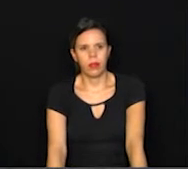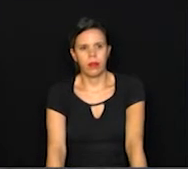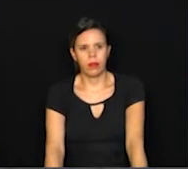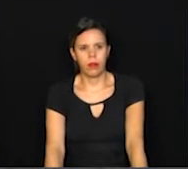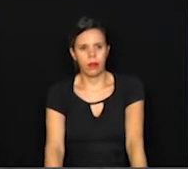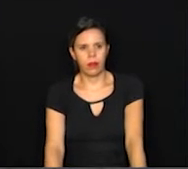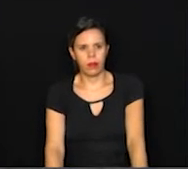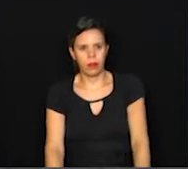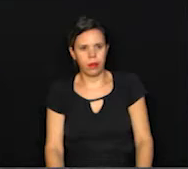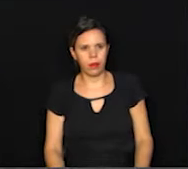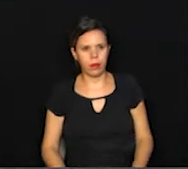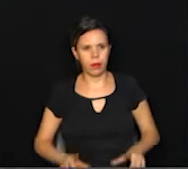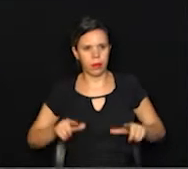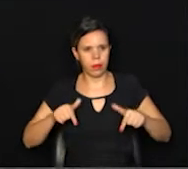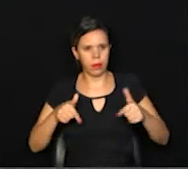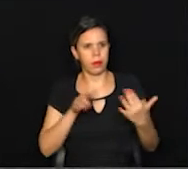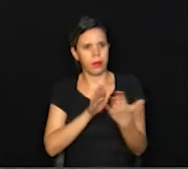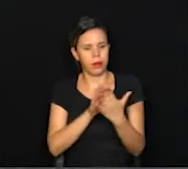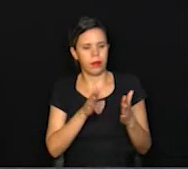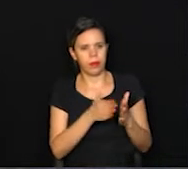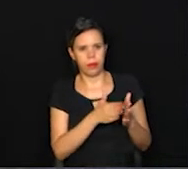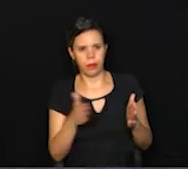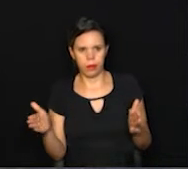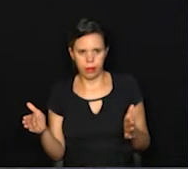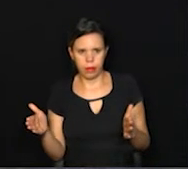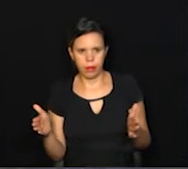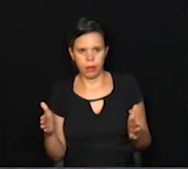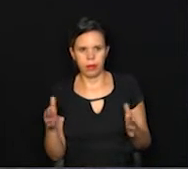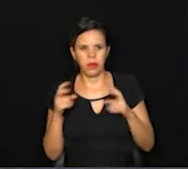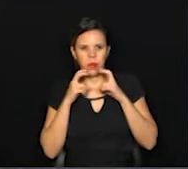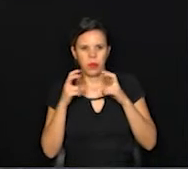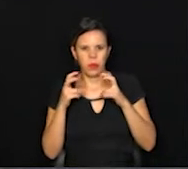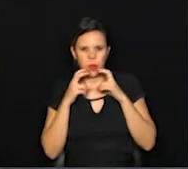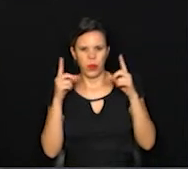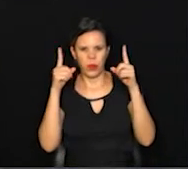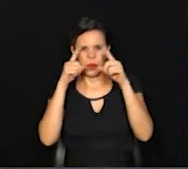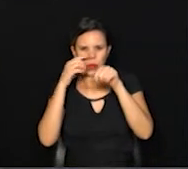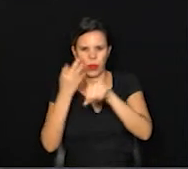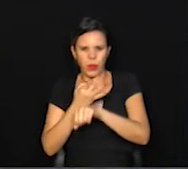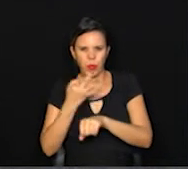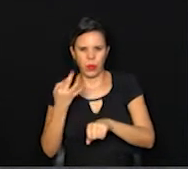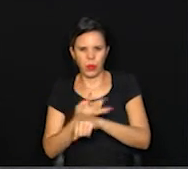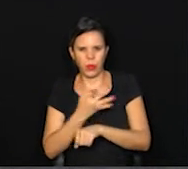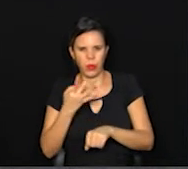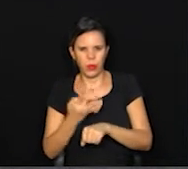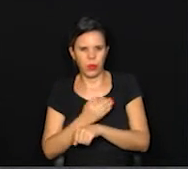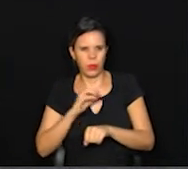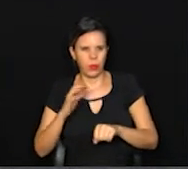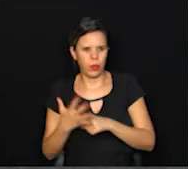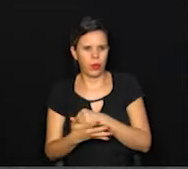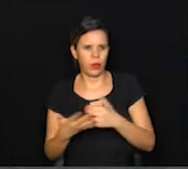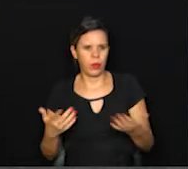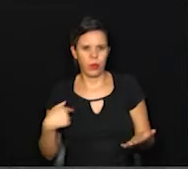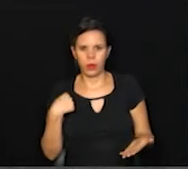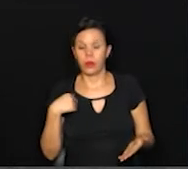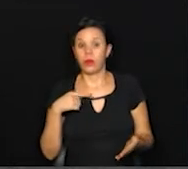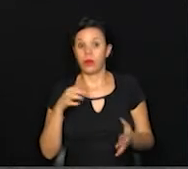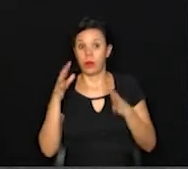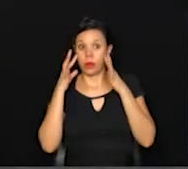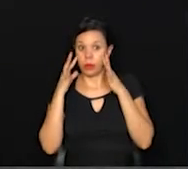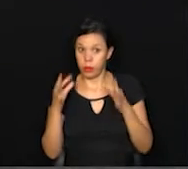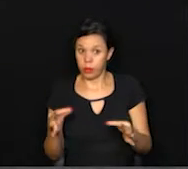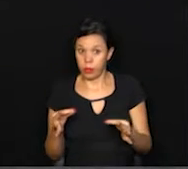Dentro de um enfrentamento da fase mais aguda e mais difícil da pandemia, nós não descuidamos